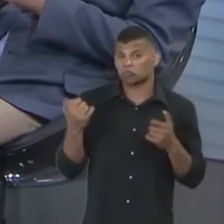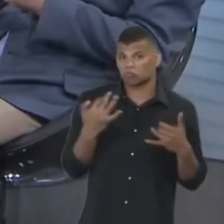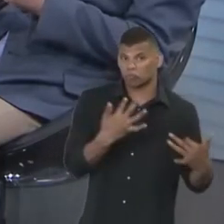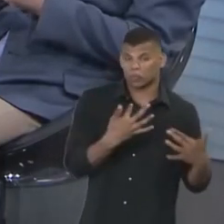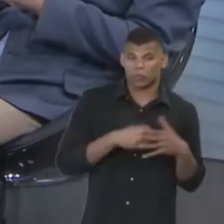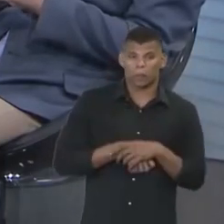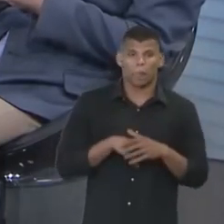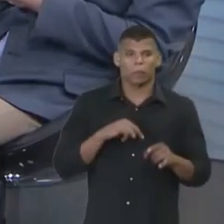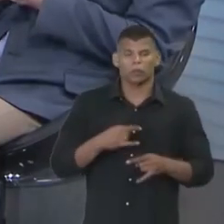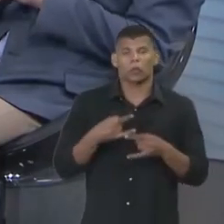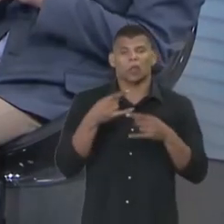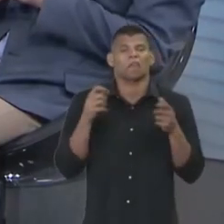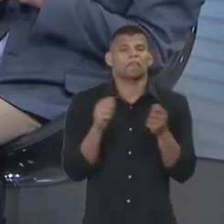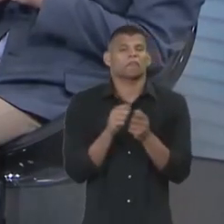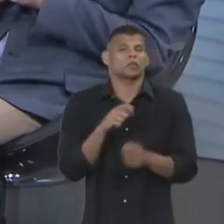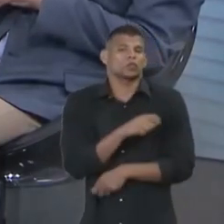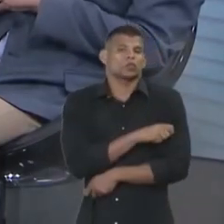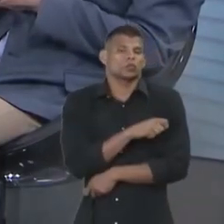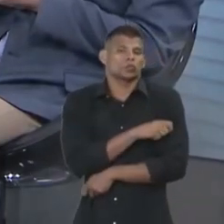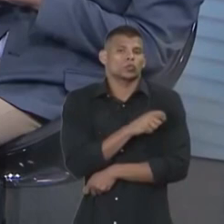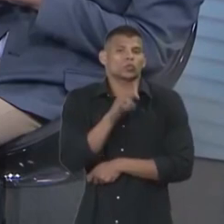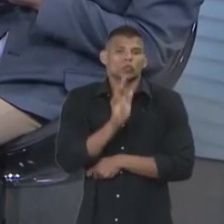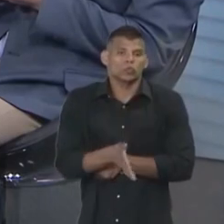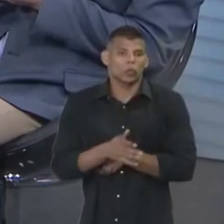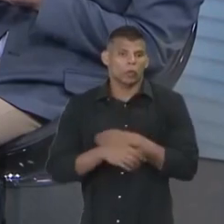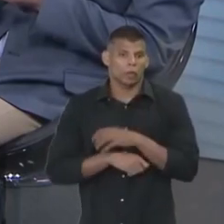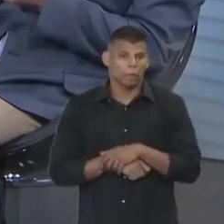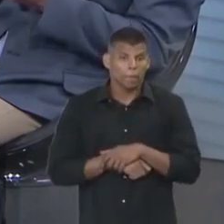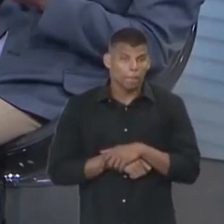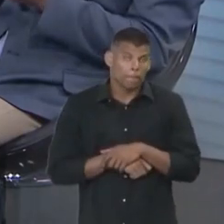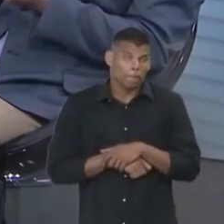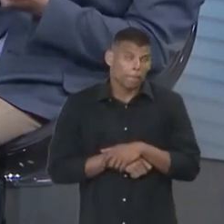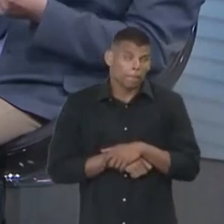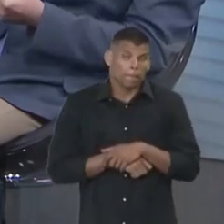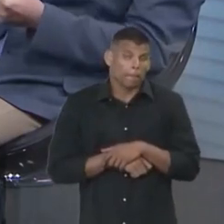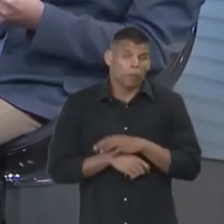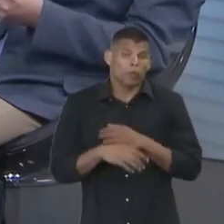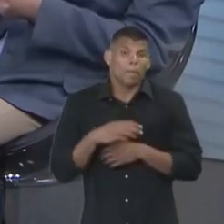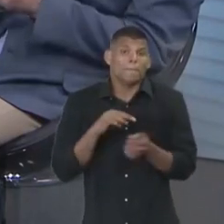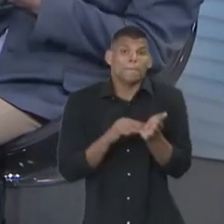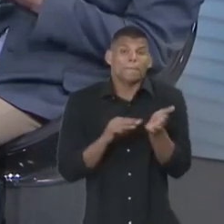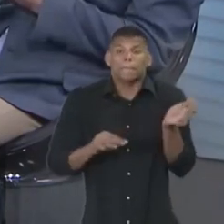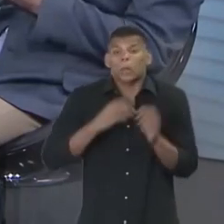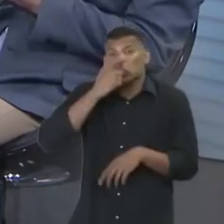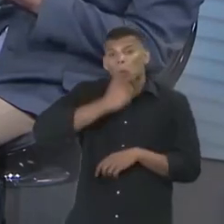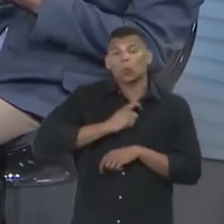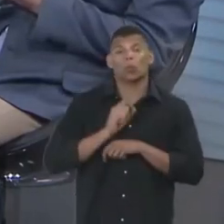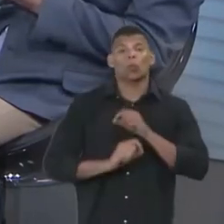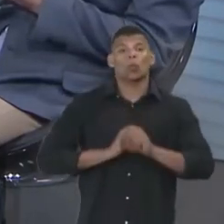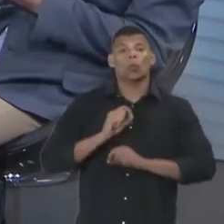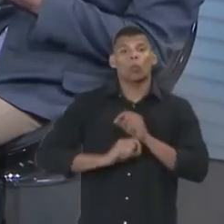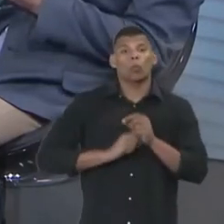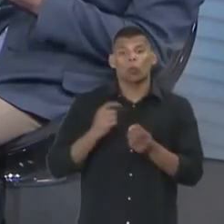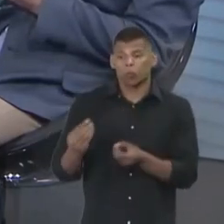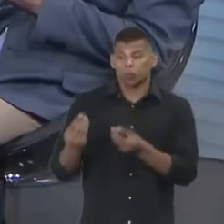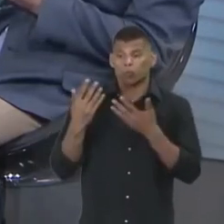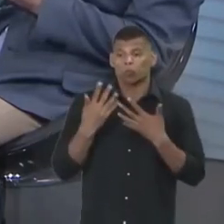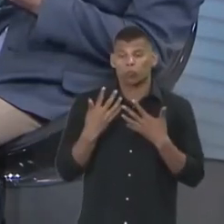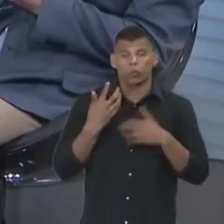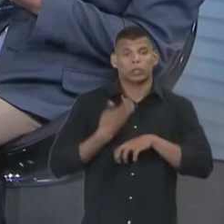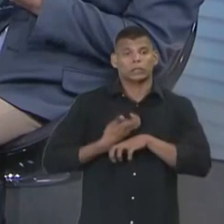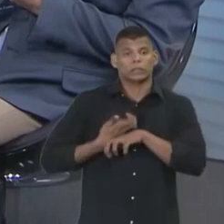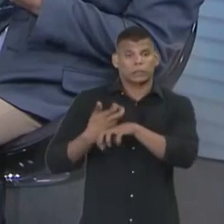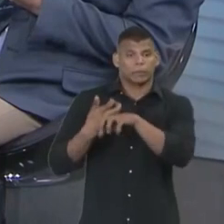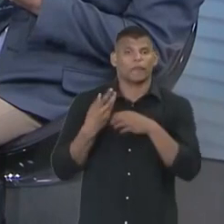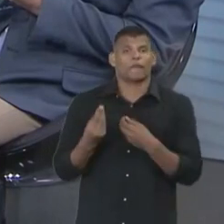live já com alunos. Então, assim, eu adoto a metodologia que o aluno leva essa disciplina para a